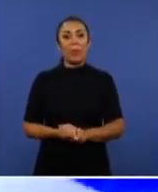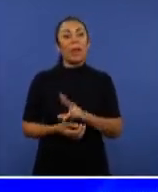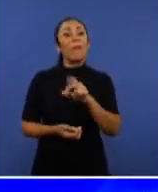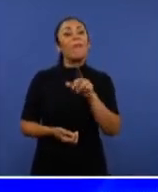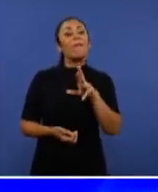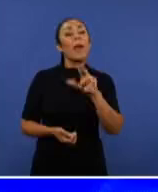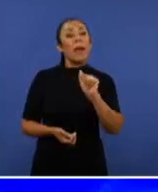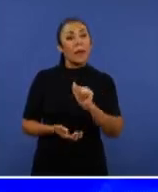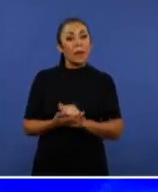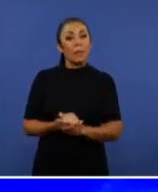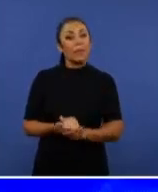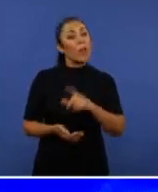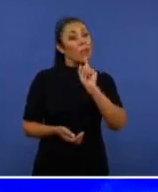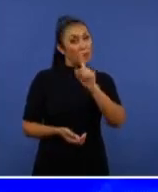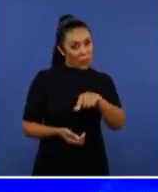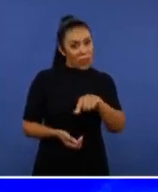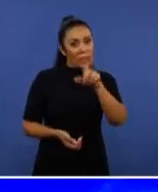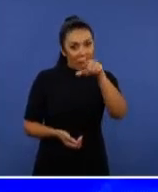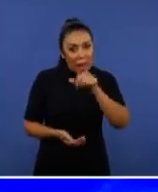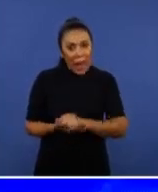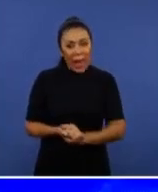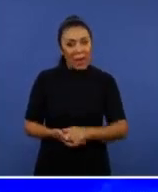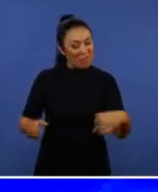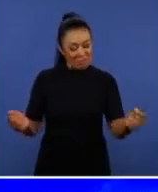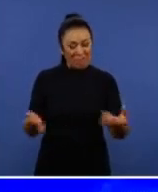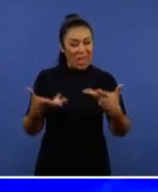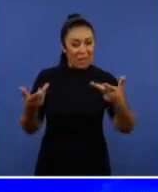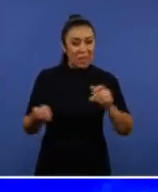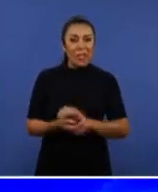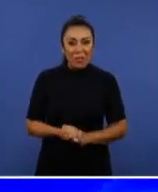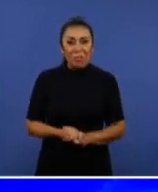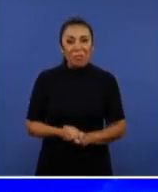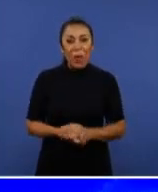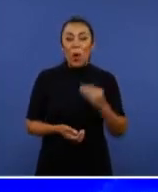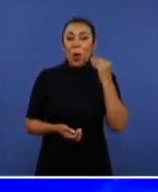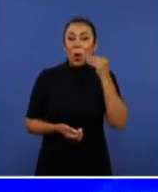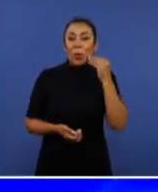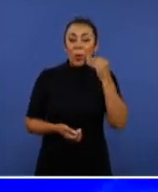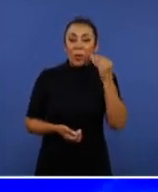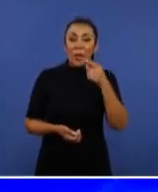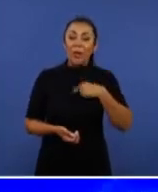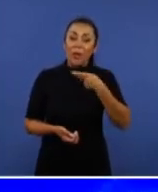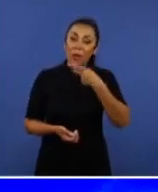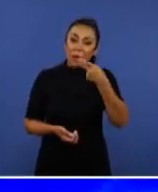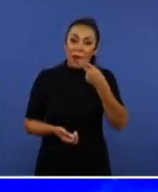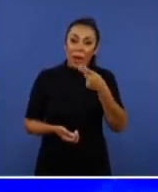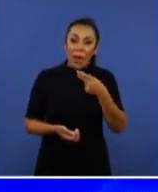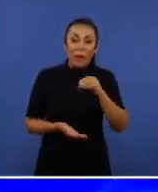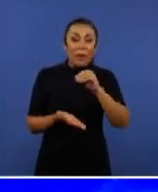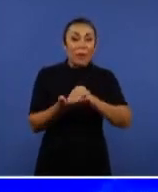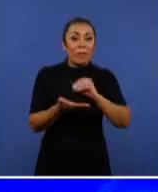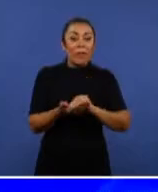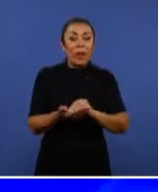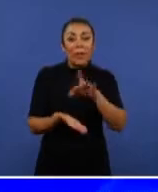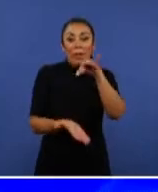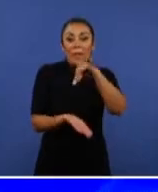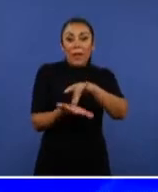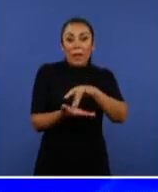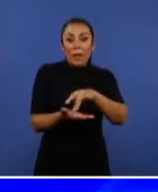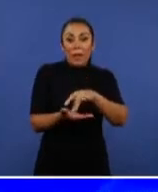você realmente foi fantástica, não é? Deu oportunidade para falar um pouco de verdade sobre você.